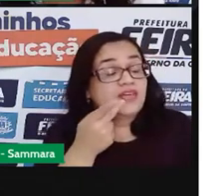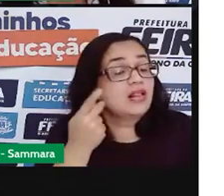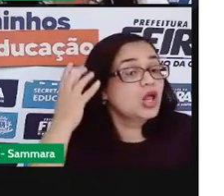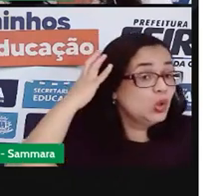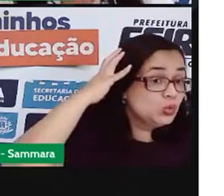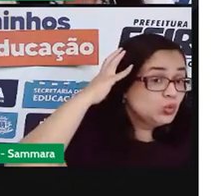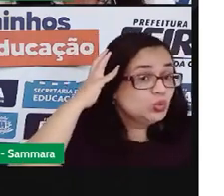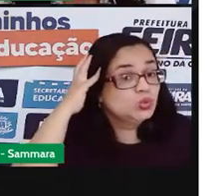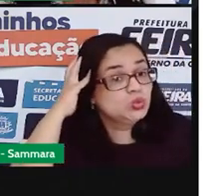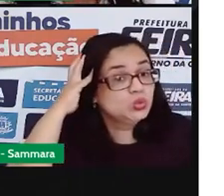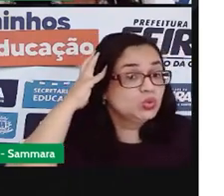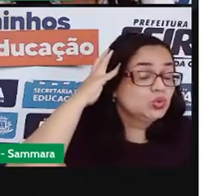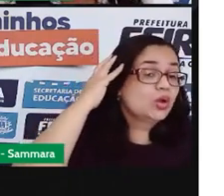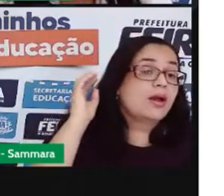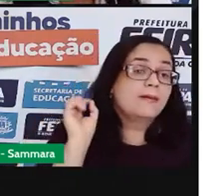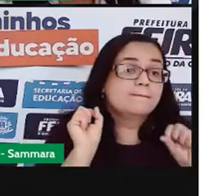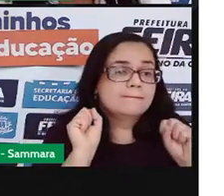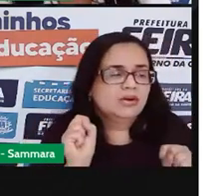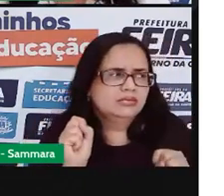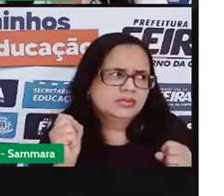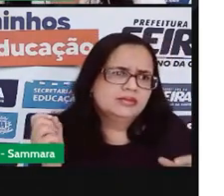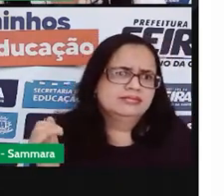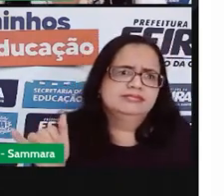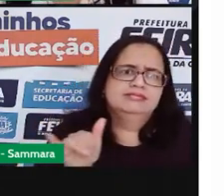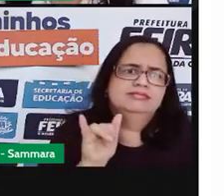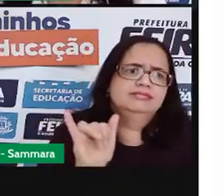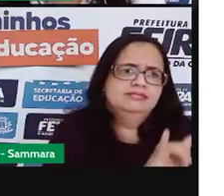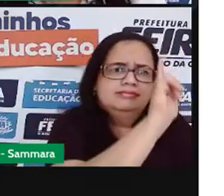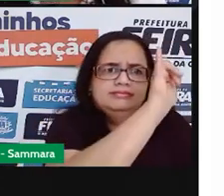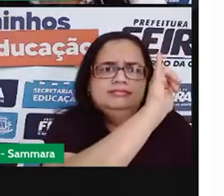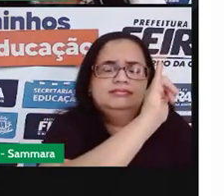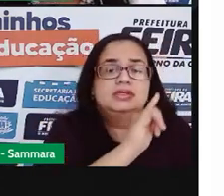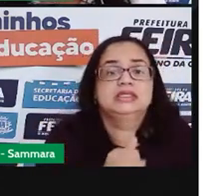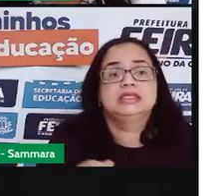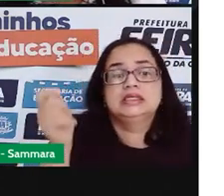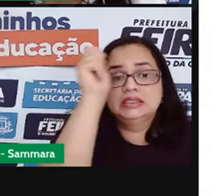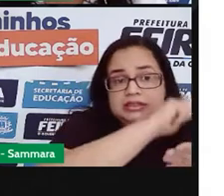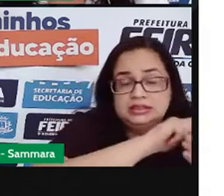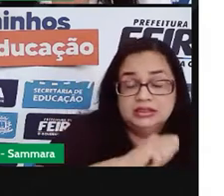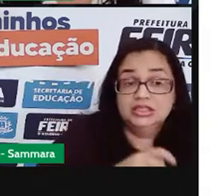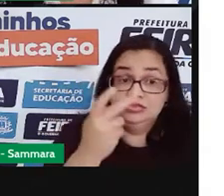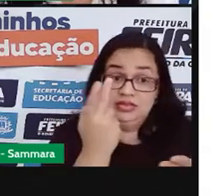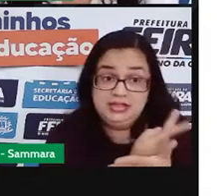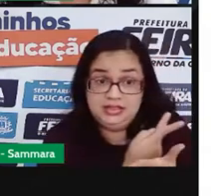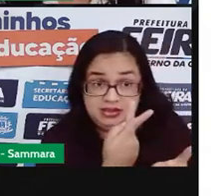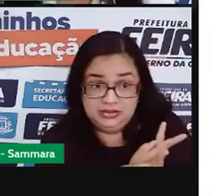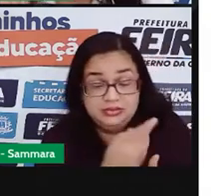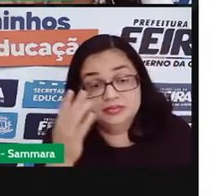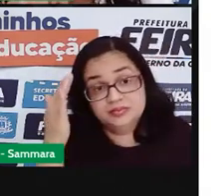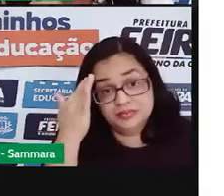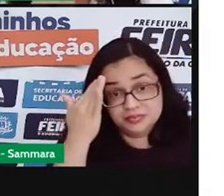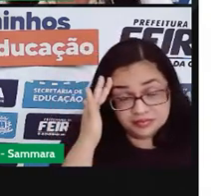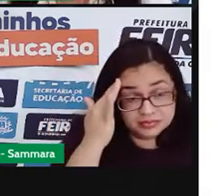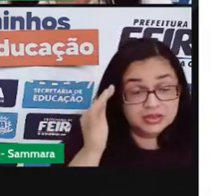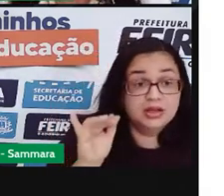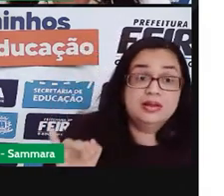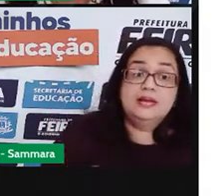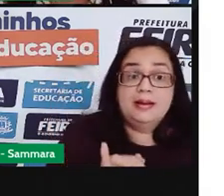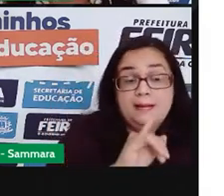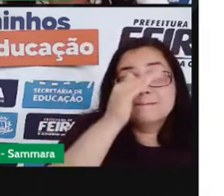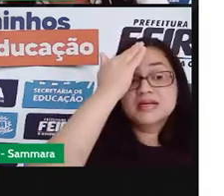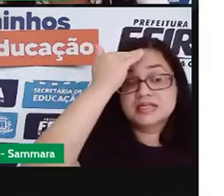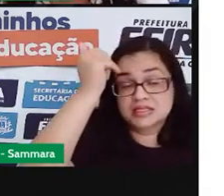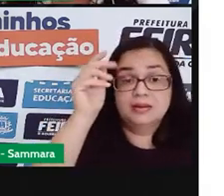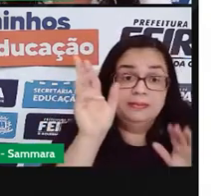som pode nos enganar e a gente acabar escrevendo errado. Entendeu? Porque é importante a gente